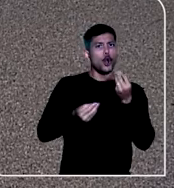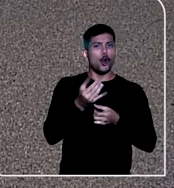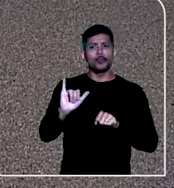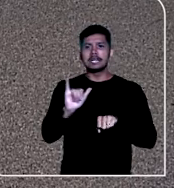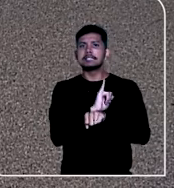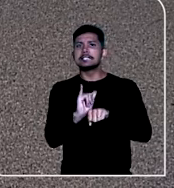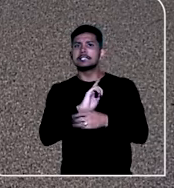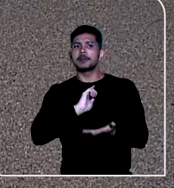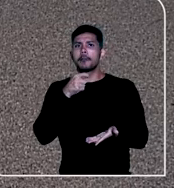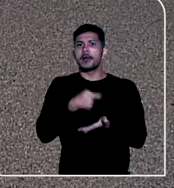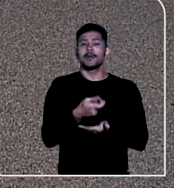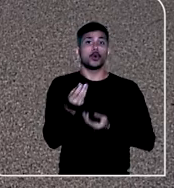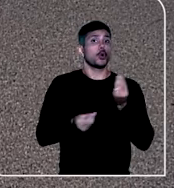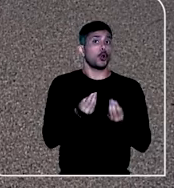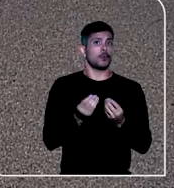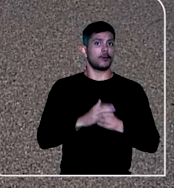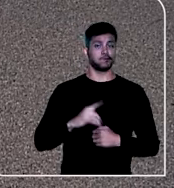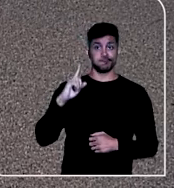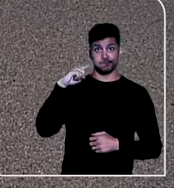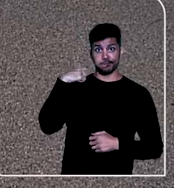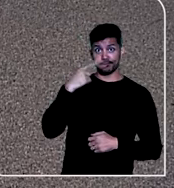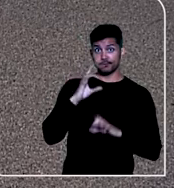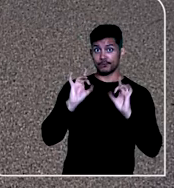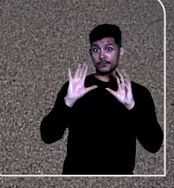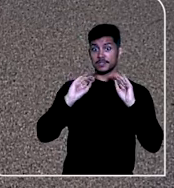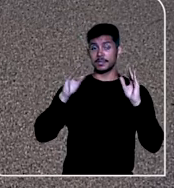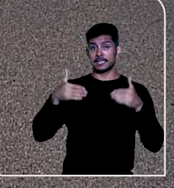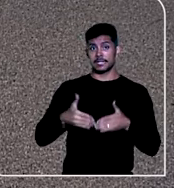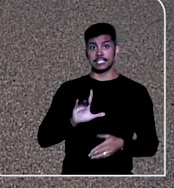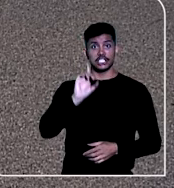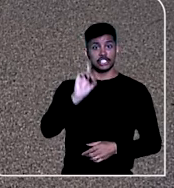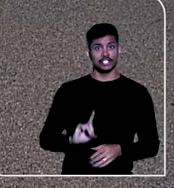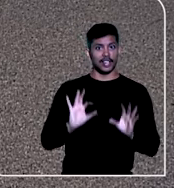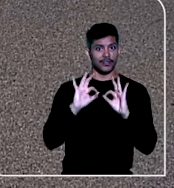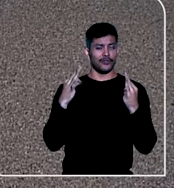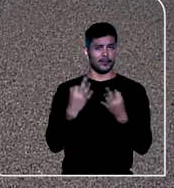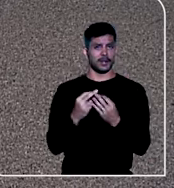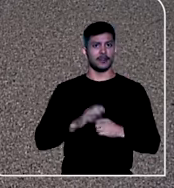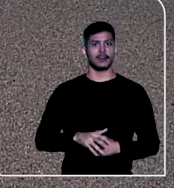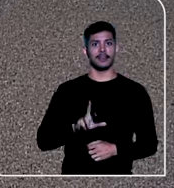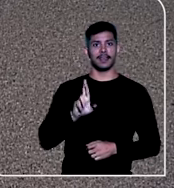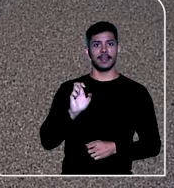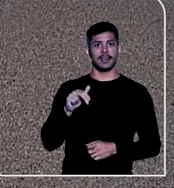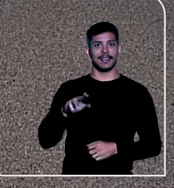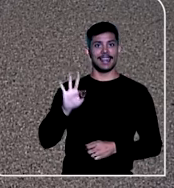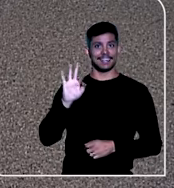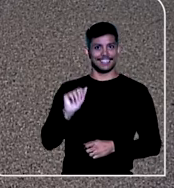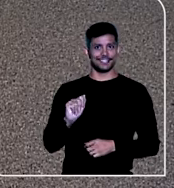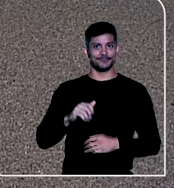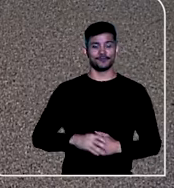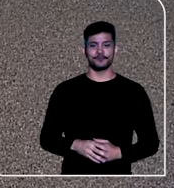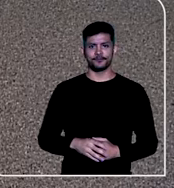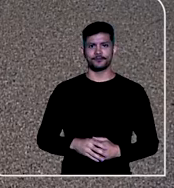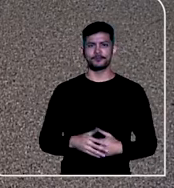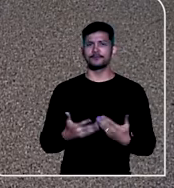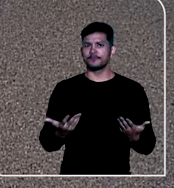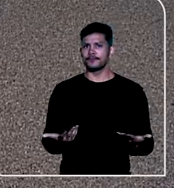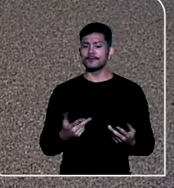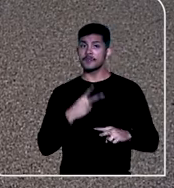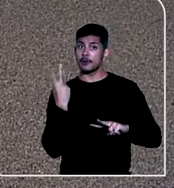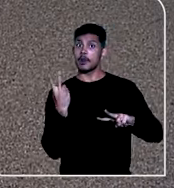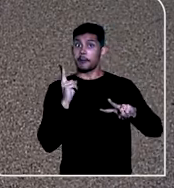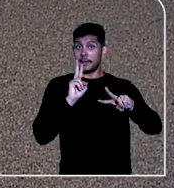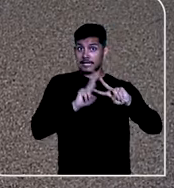medidas são essas com a advogada especialista em direito de família, Renata Araújo. Sobre a prisão